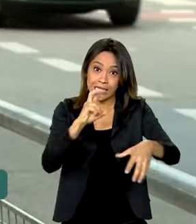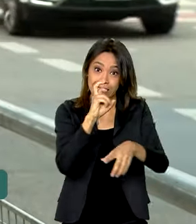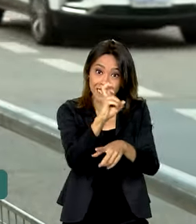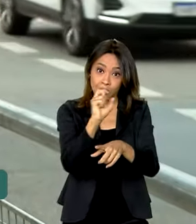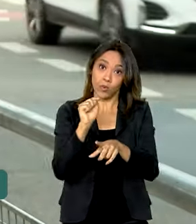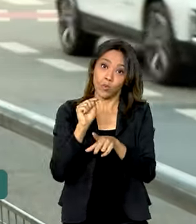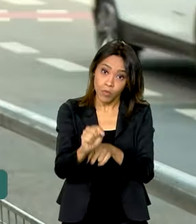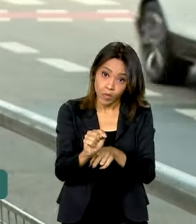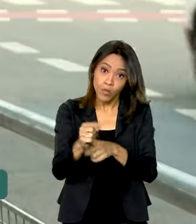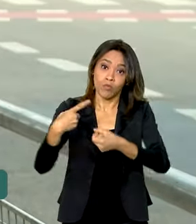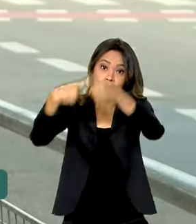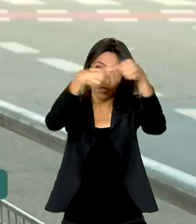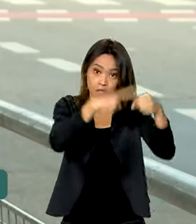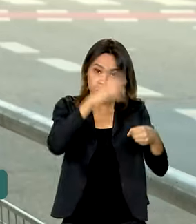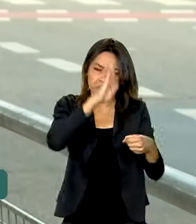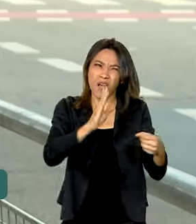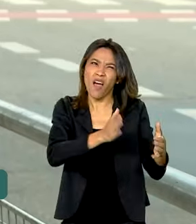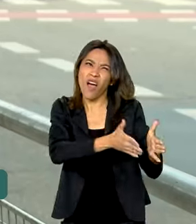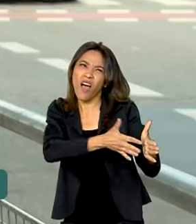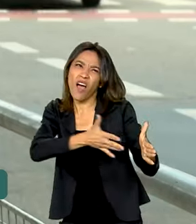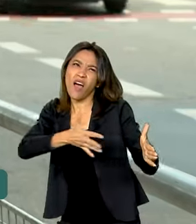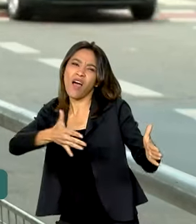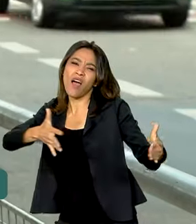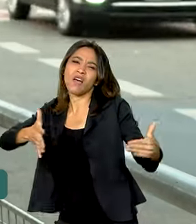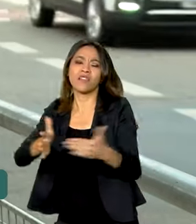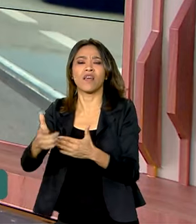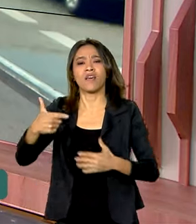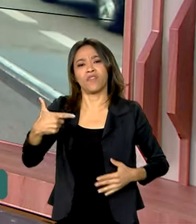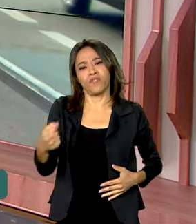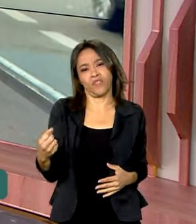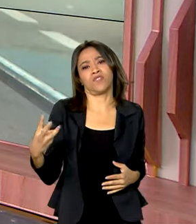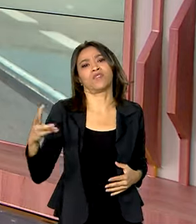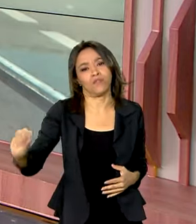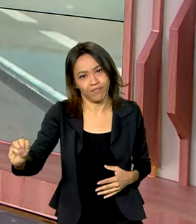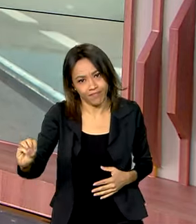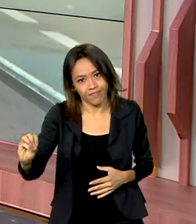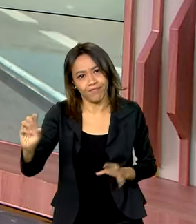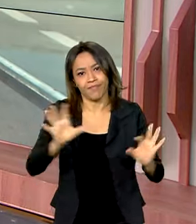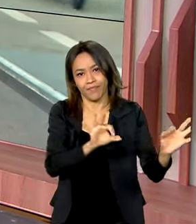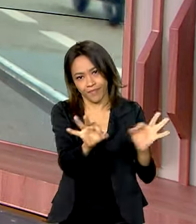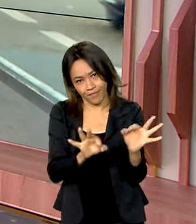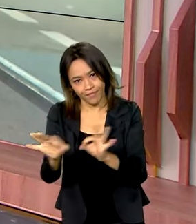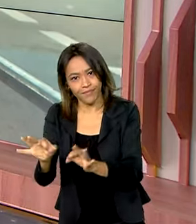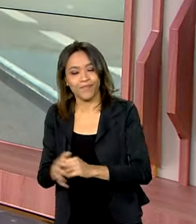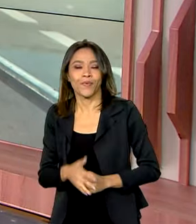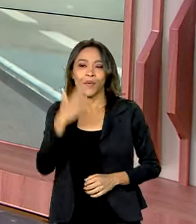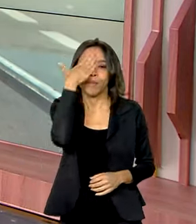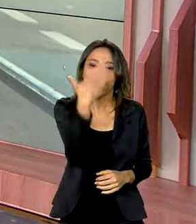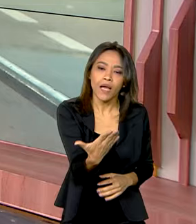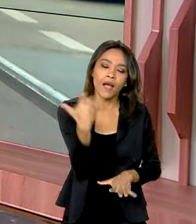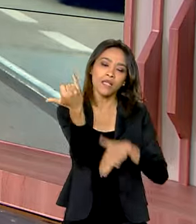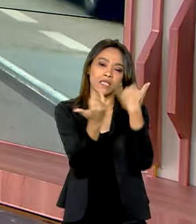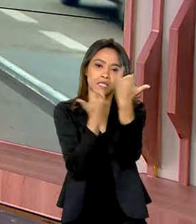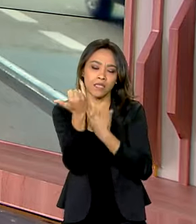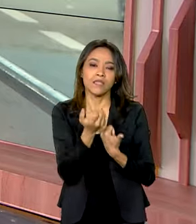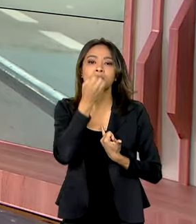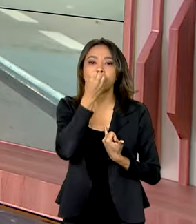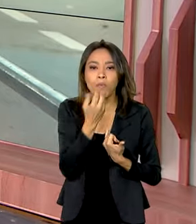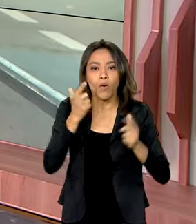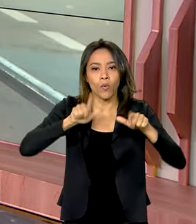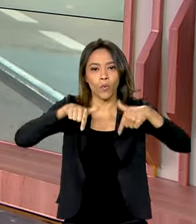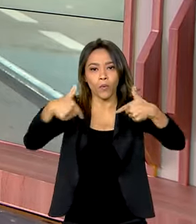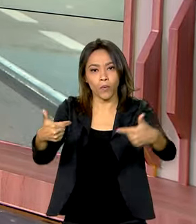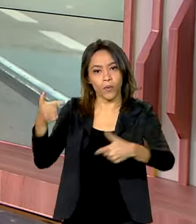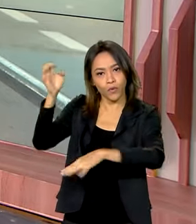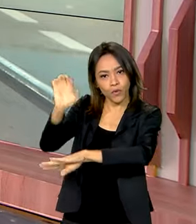municípios do país vai até 2030. Vanessa. Ok, Dimas. Obrigada pelas informações. Bom trabalho para você aí em São